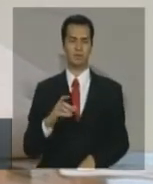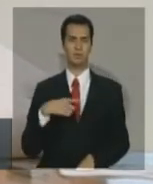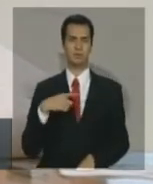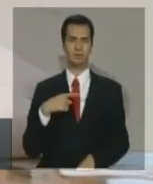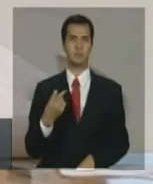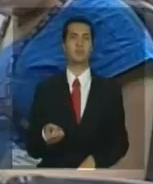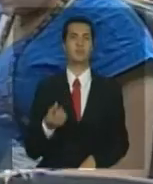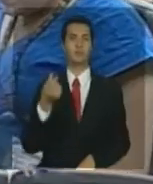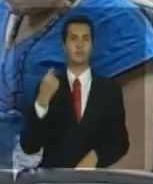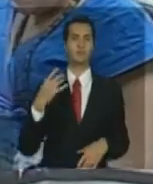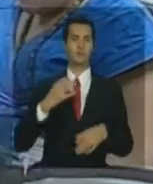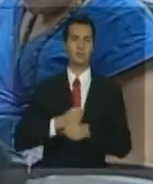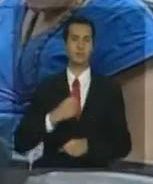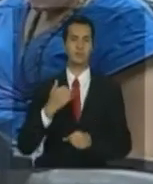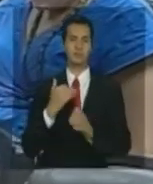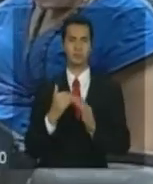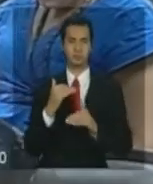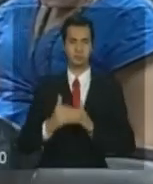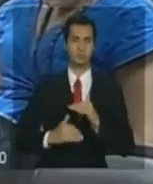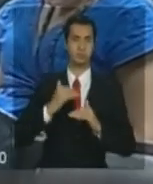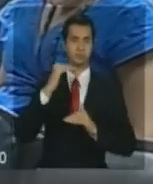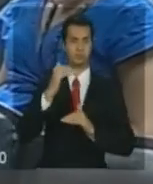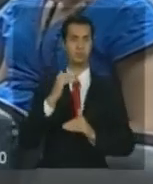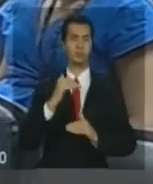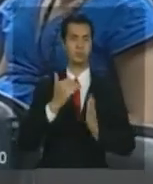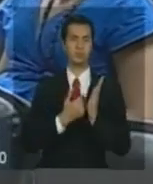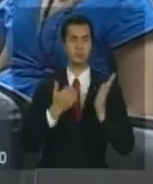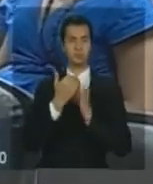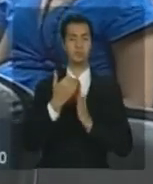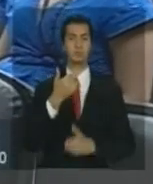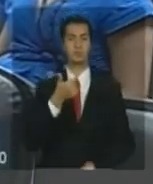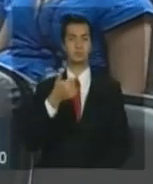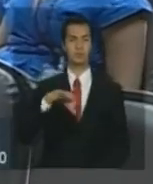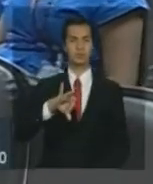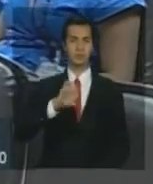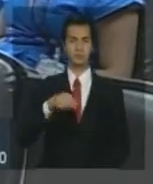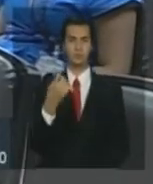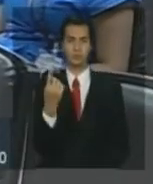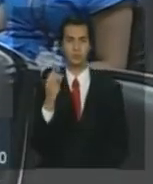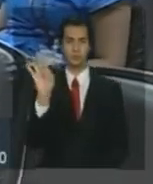crescimento de 19,1%, maior do que o de janeiro.